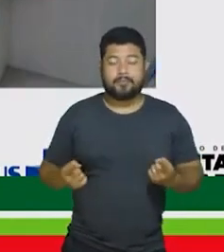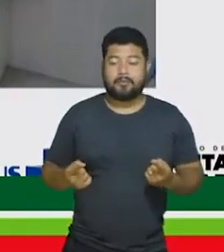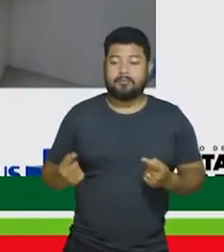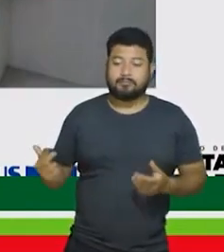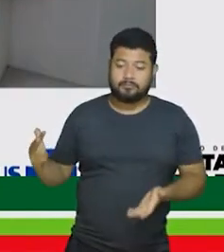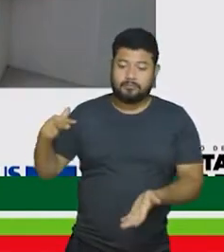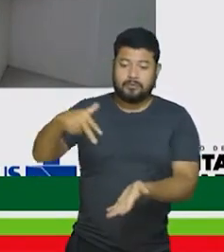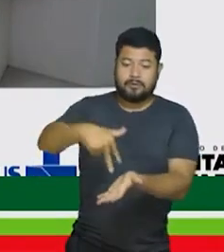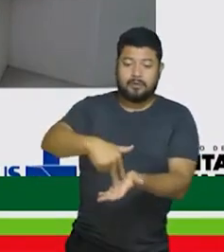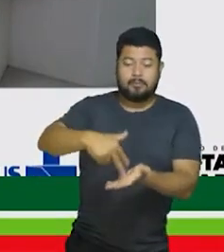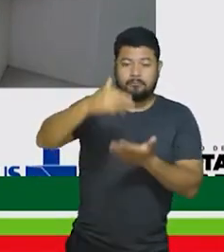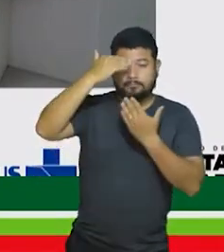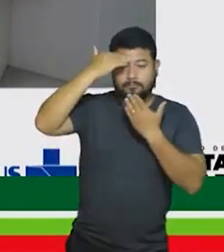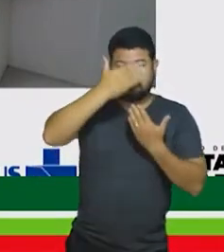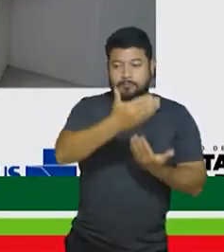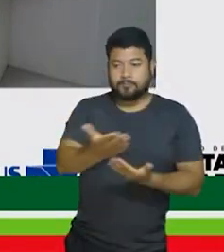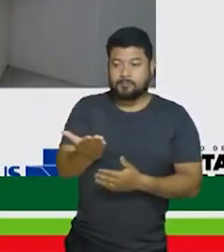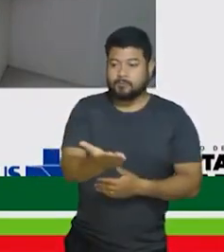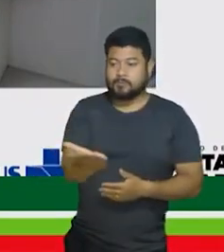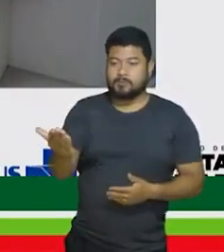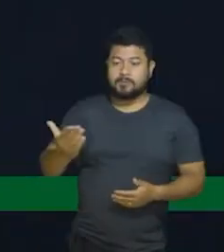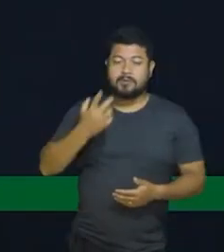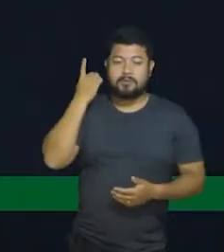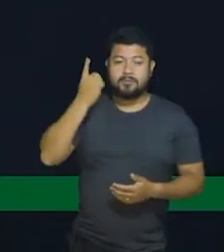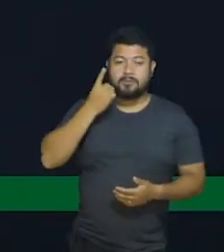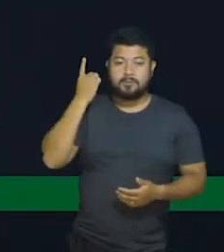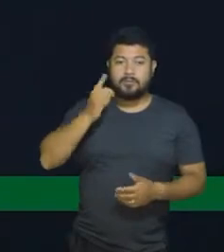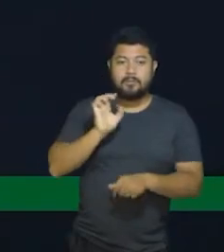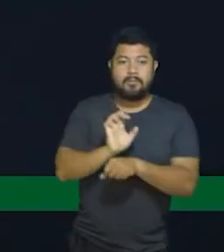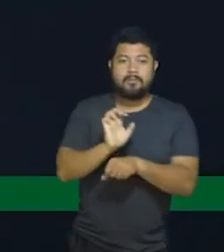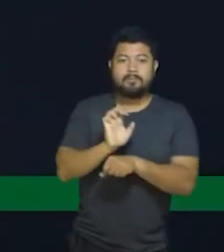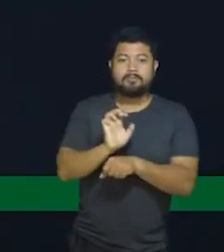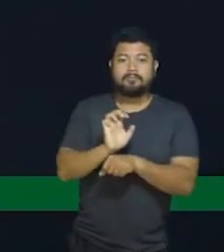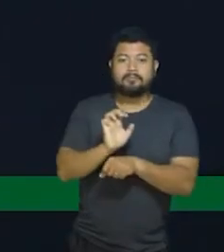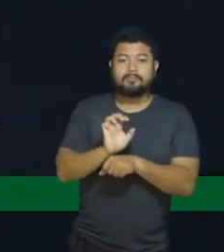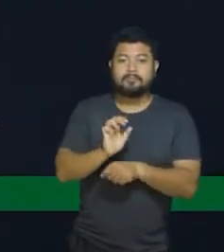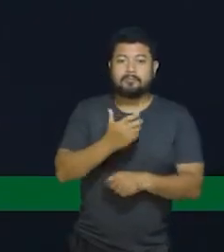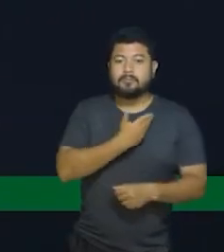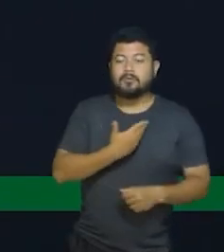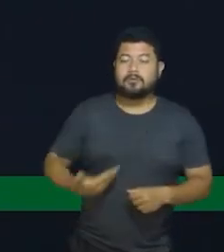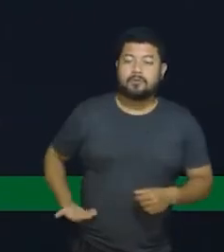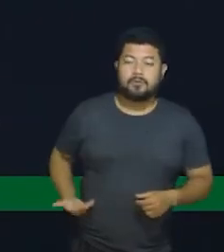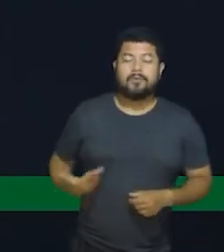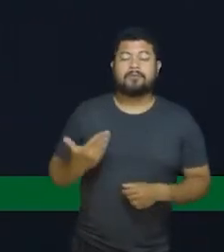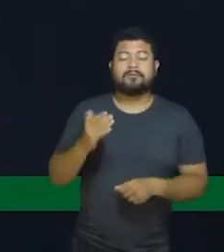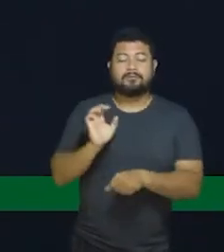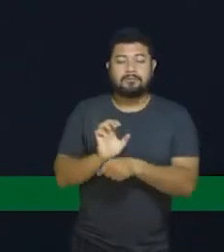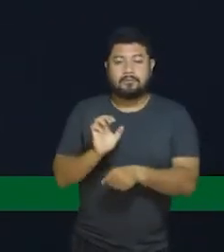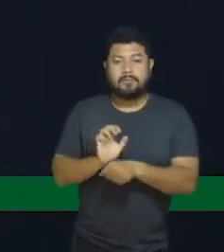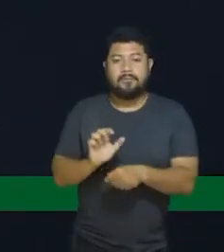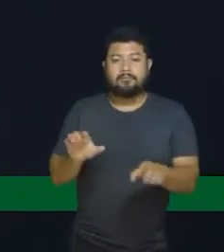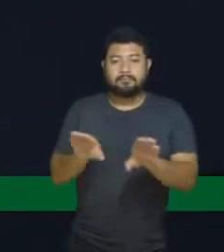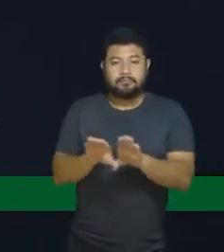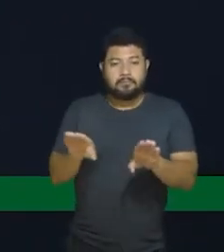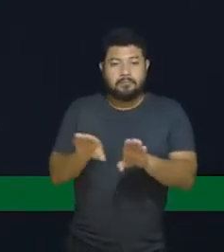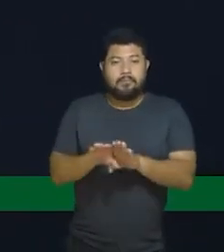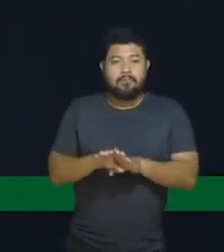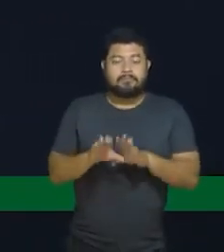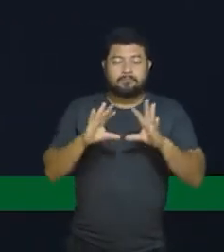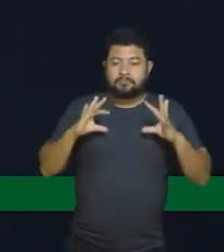o apoio de todos os deputados estaduais, do governo do Estado e de toda a população